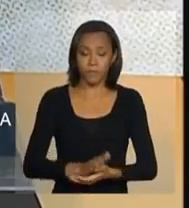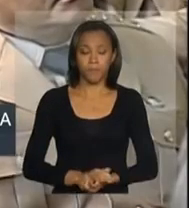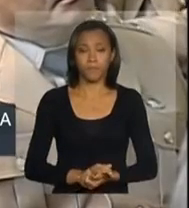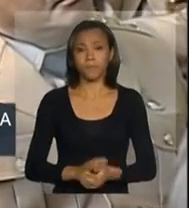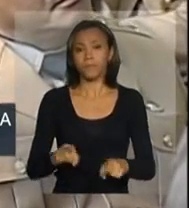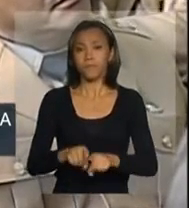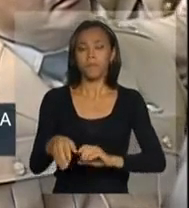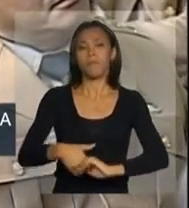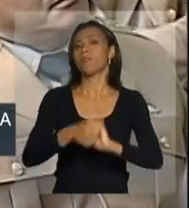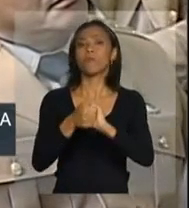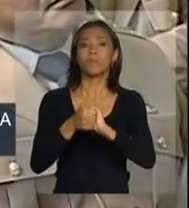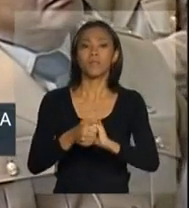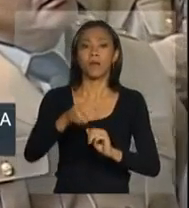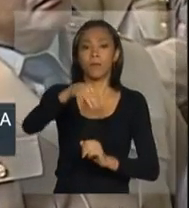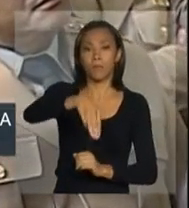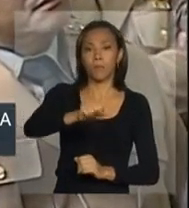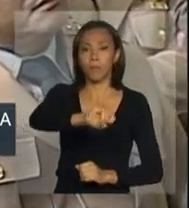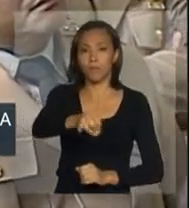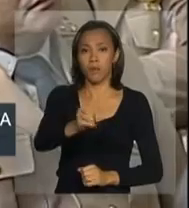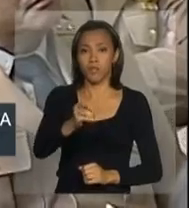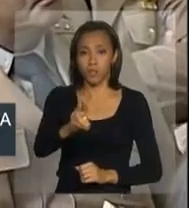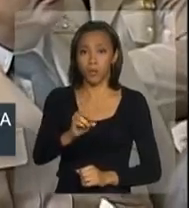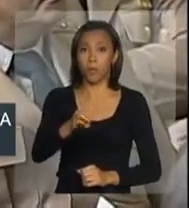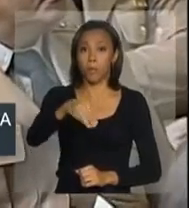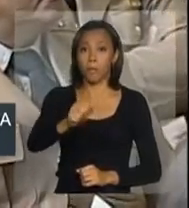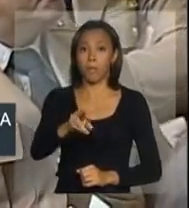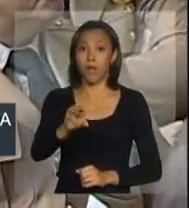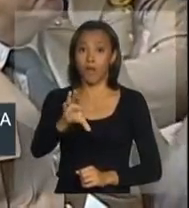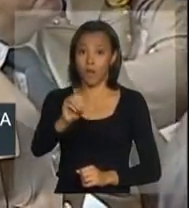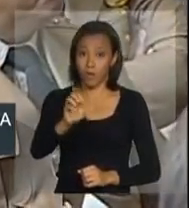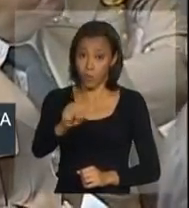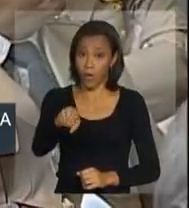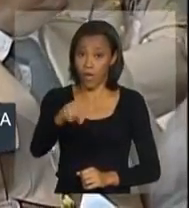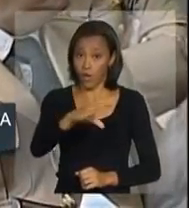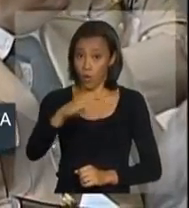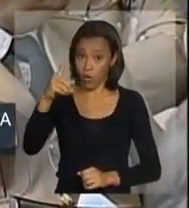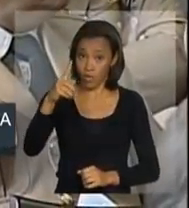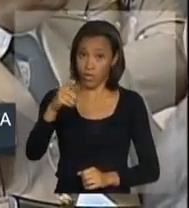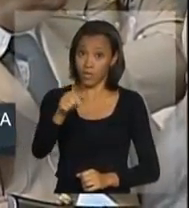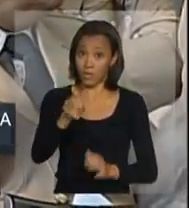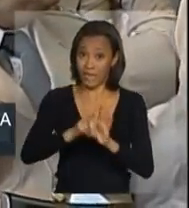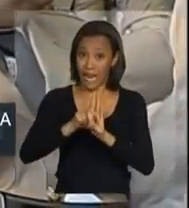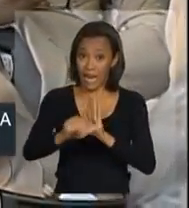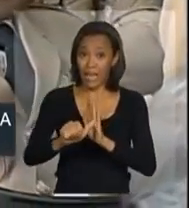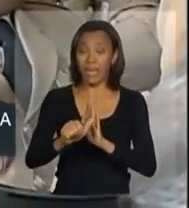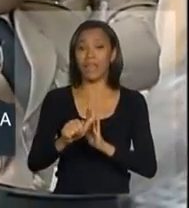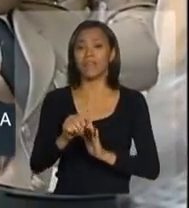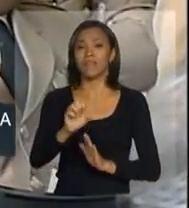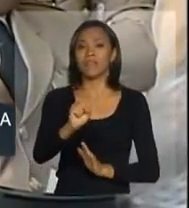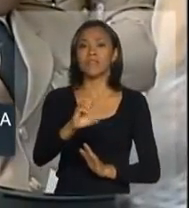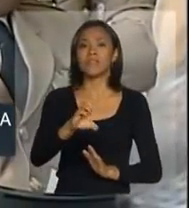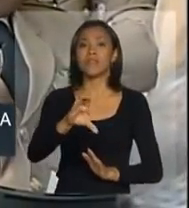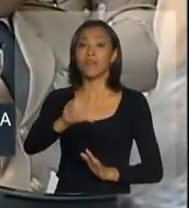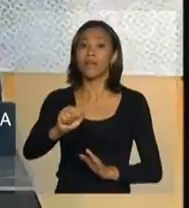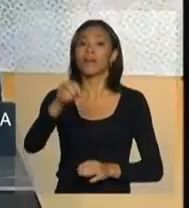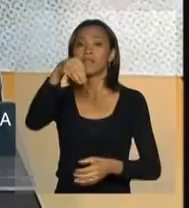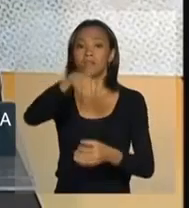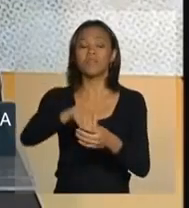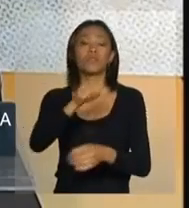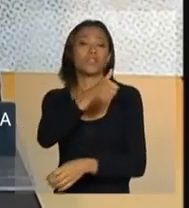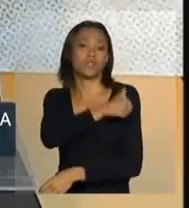cumprimentar o major Marco Andrade, coordenador da Lei Seca do Rio de Janeiro,